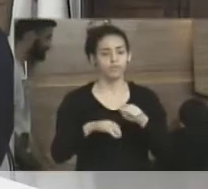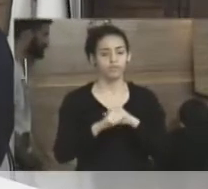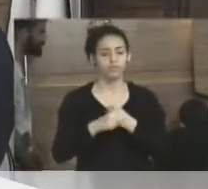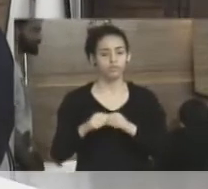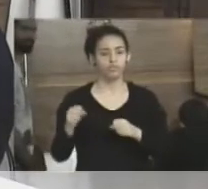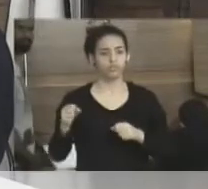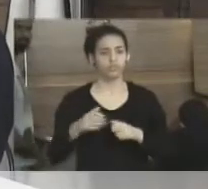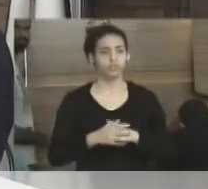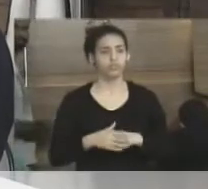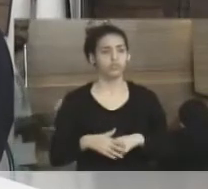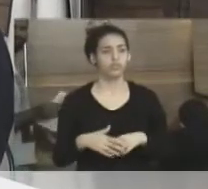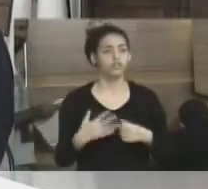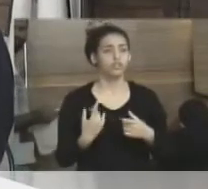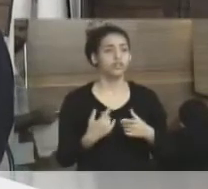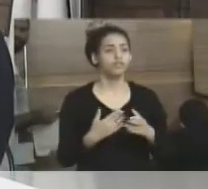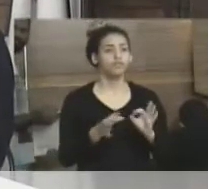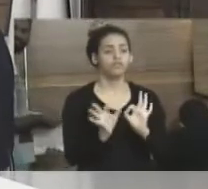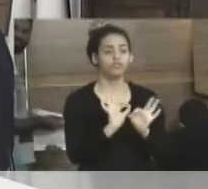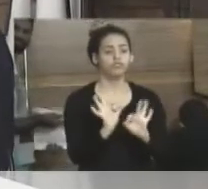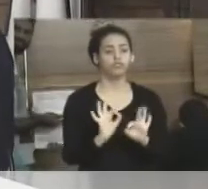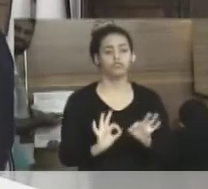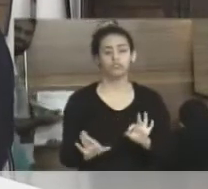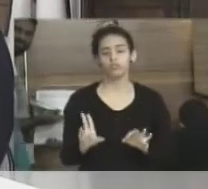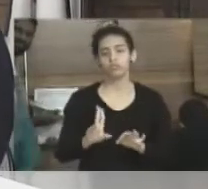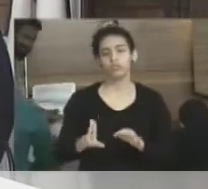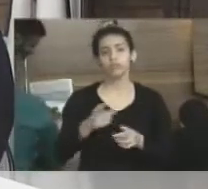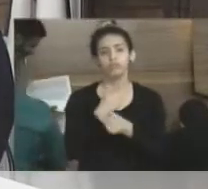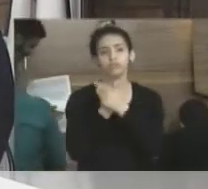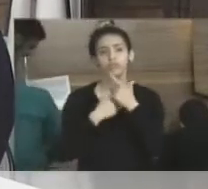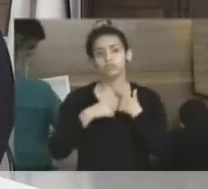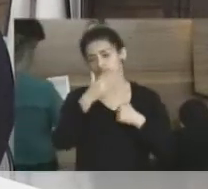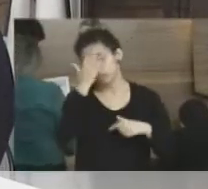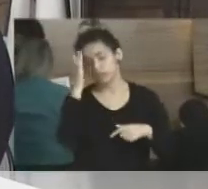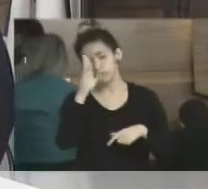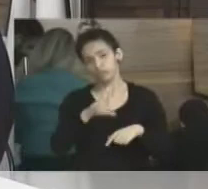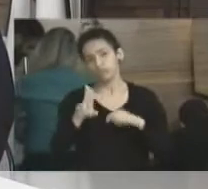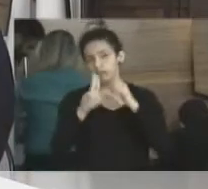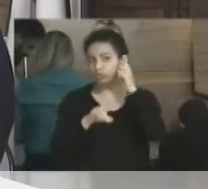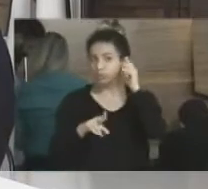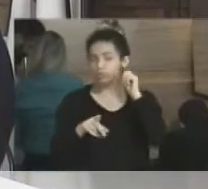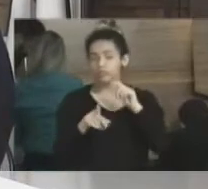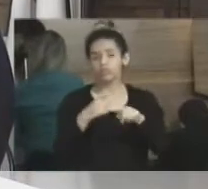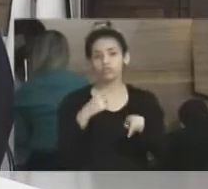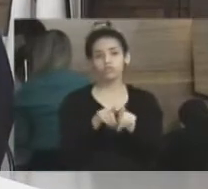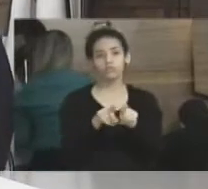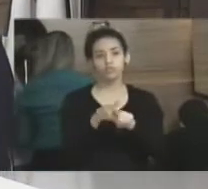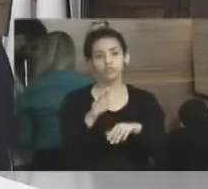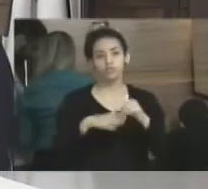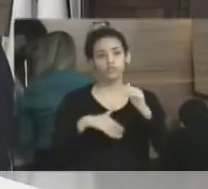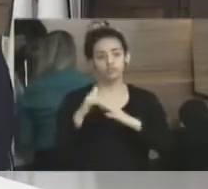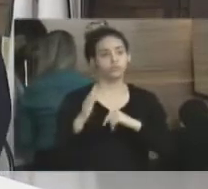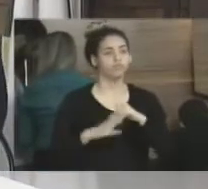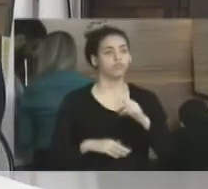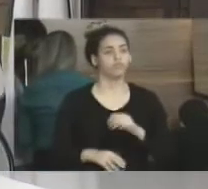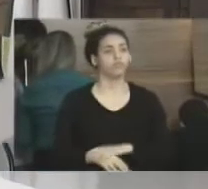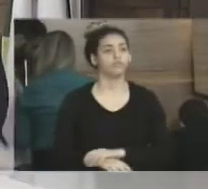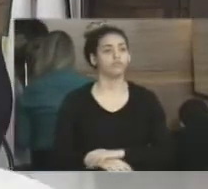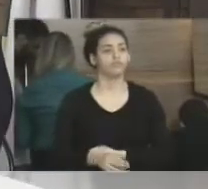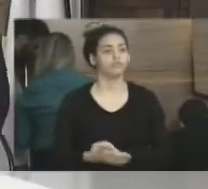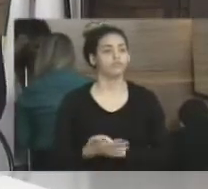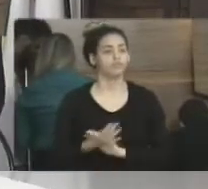Baía da Ilha Grande, objetivando harmonizar interesses dos usuários e operadores, preservando o interesse público.